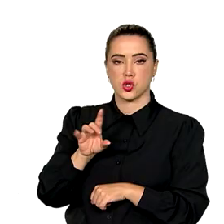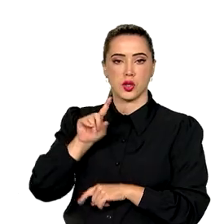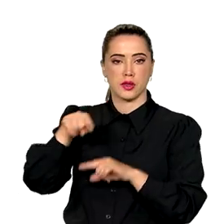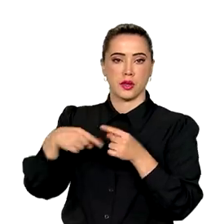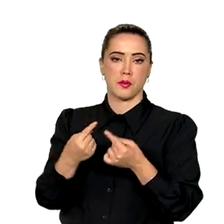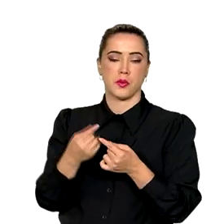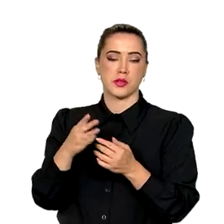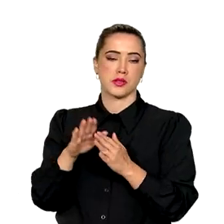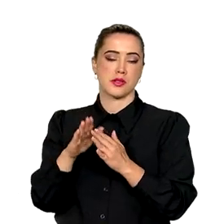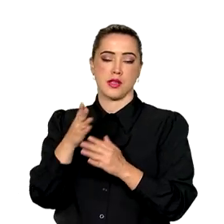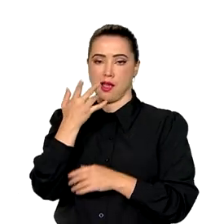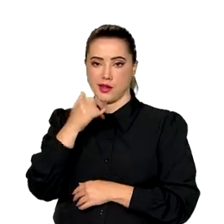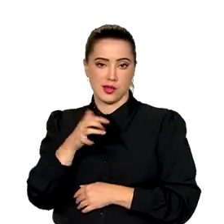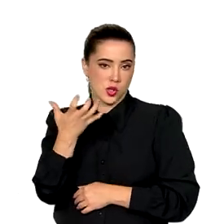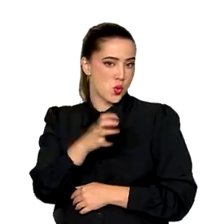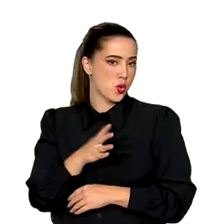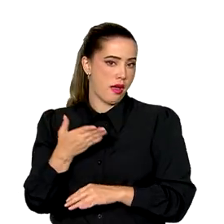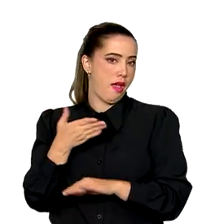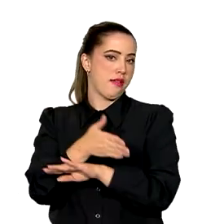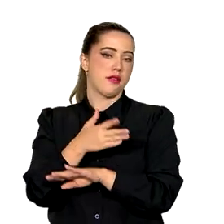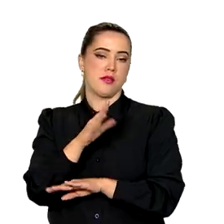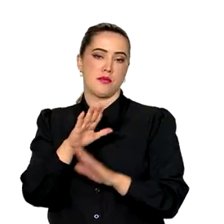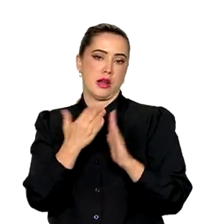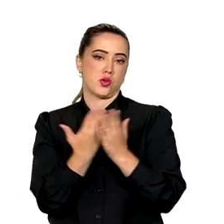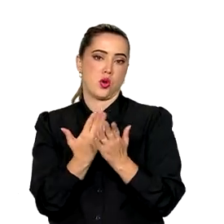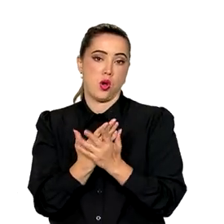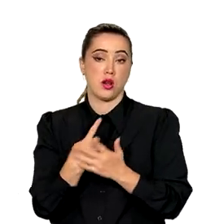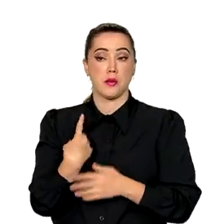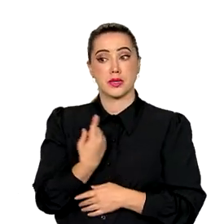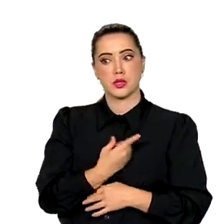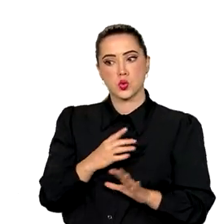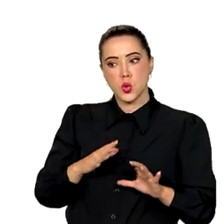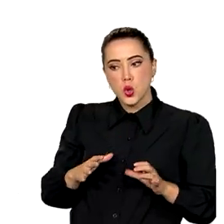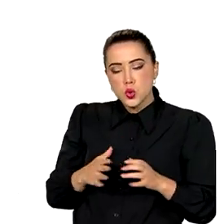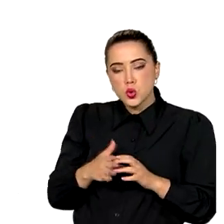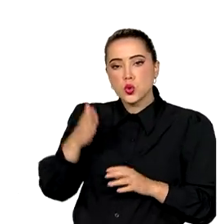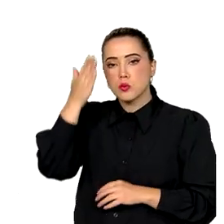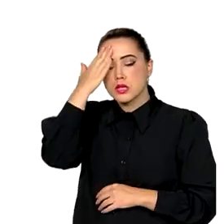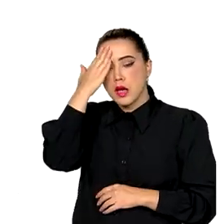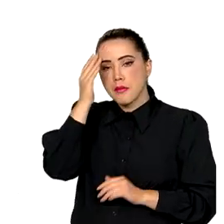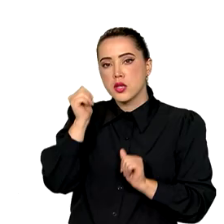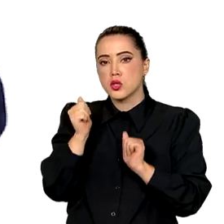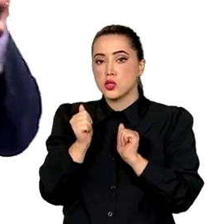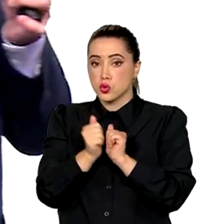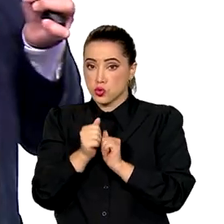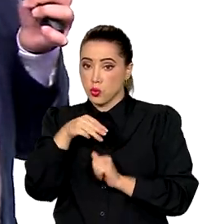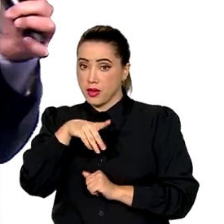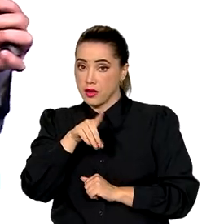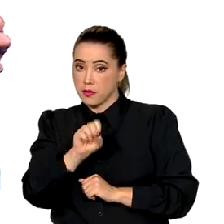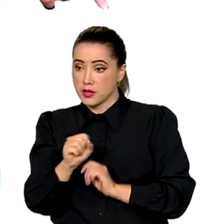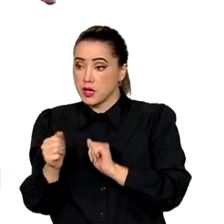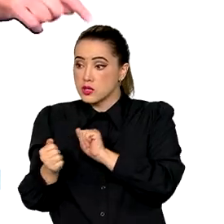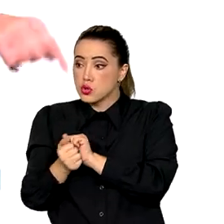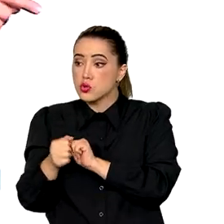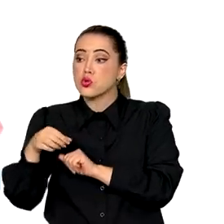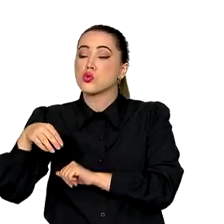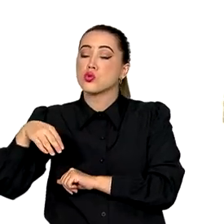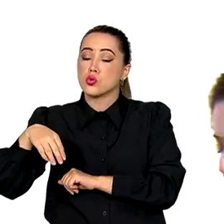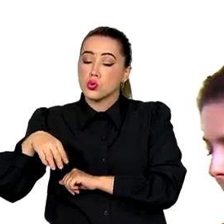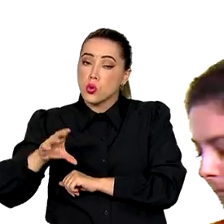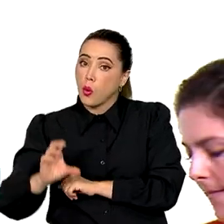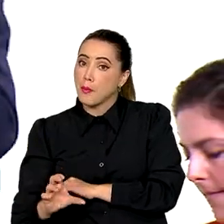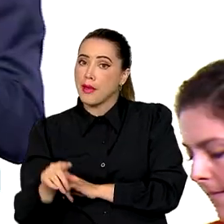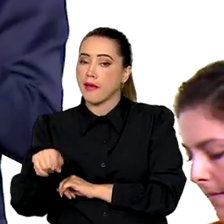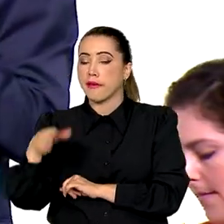já abandonou a escola. É preciso que a nossa rede saiba, junto com a rede de educação, ali, quando